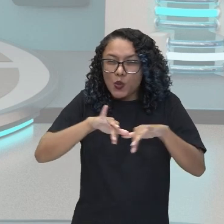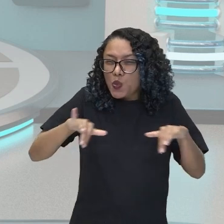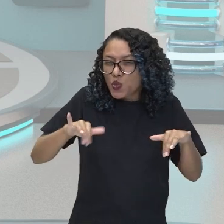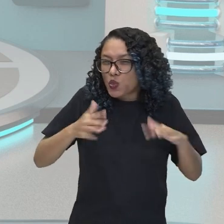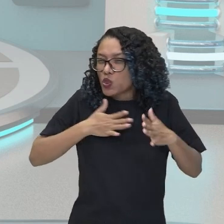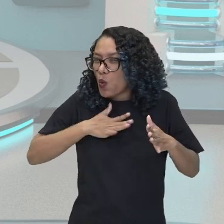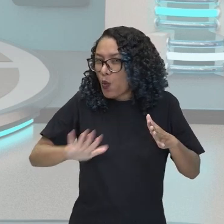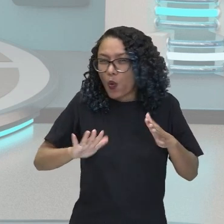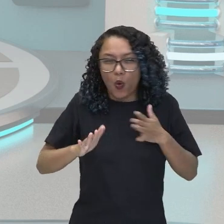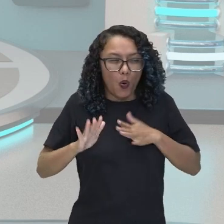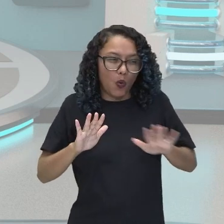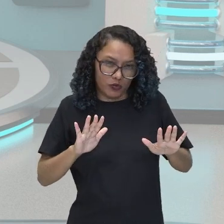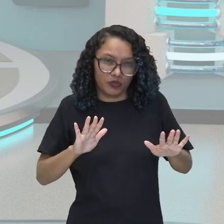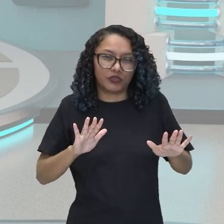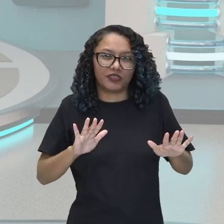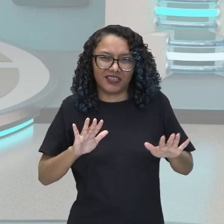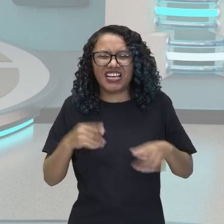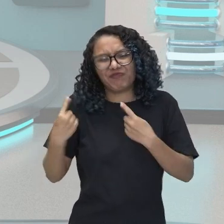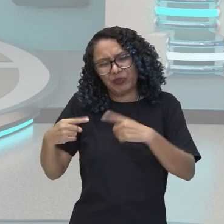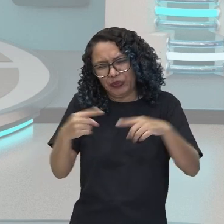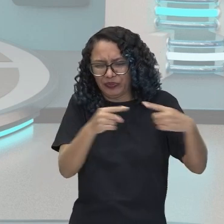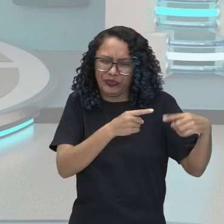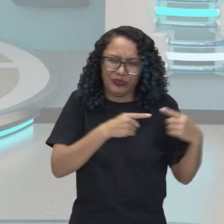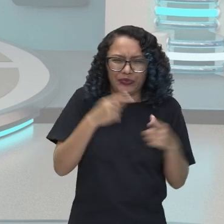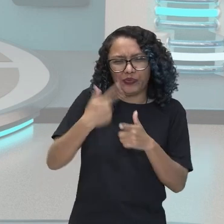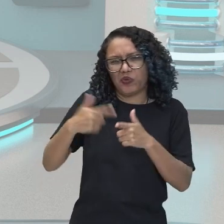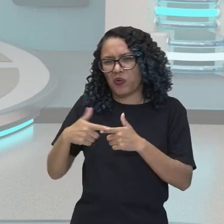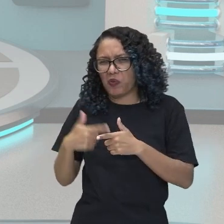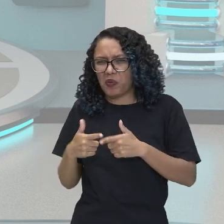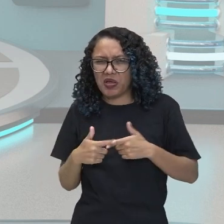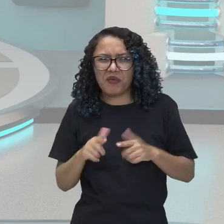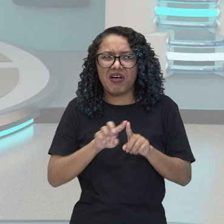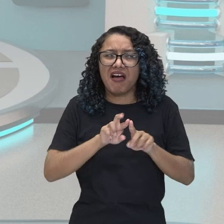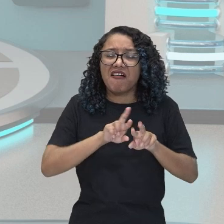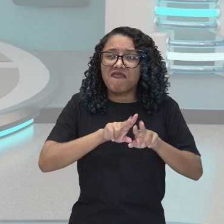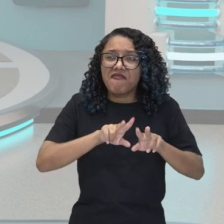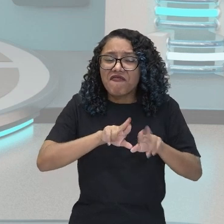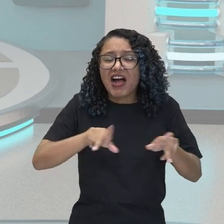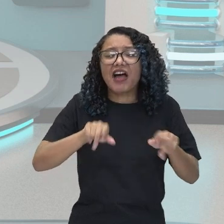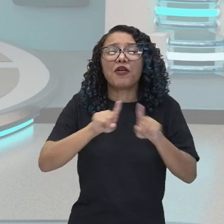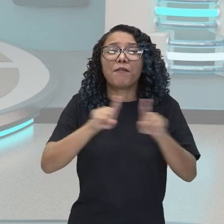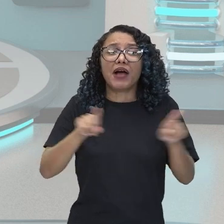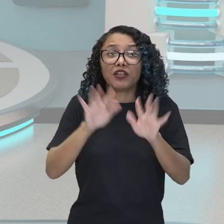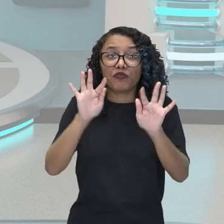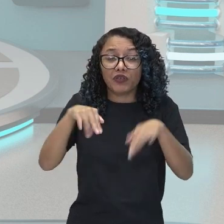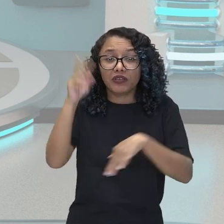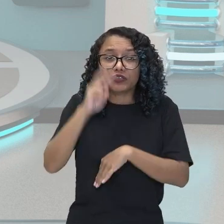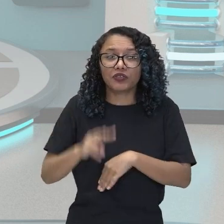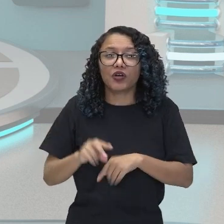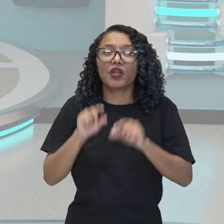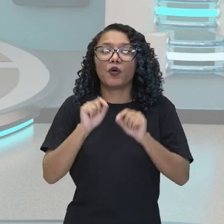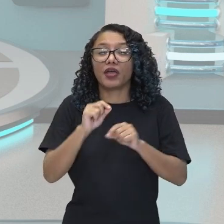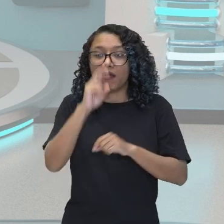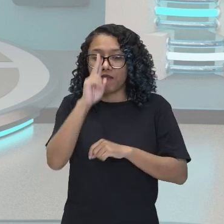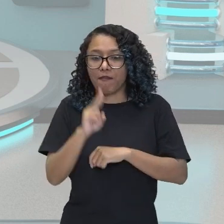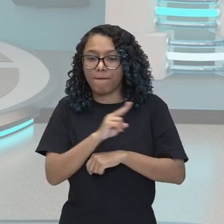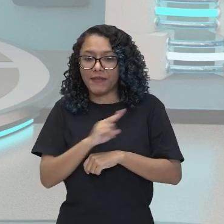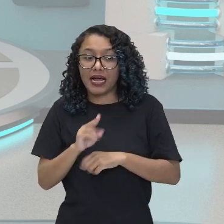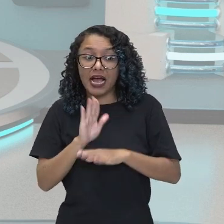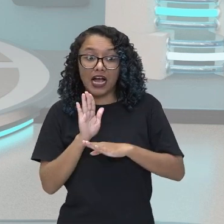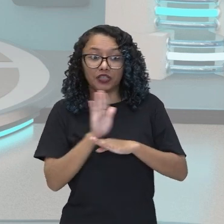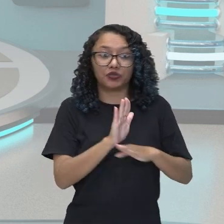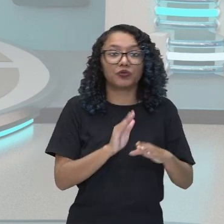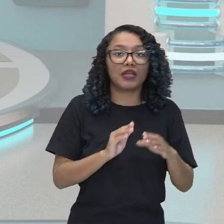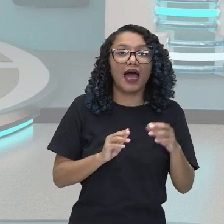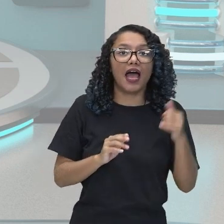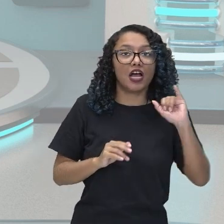história. Sei que no final, um padre para ajudar a Julieta, achando que a família vai se reconciliar,